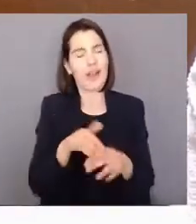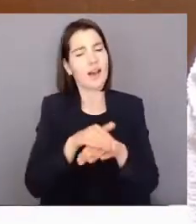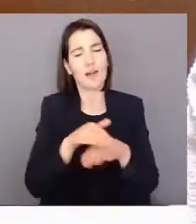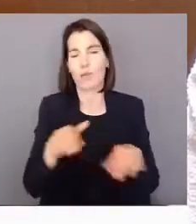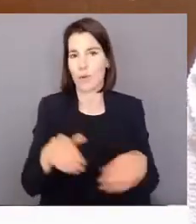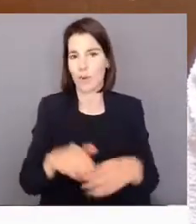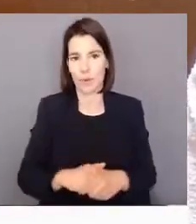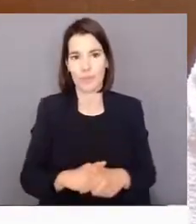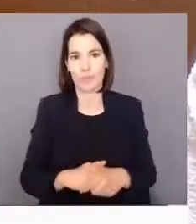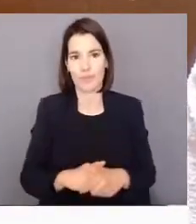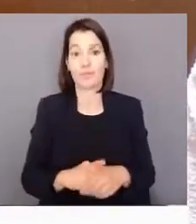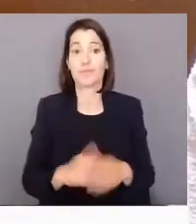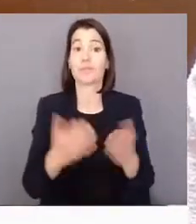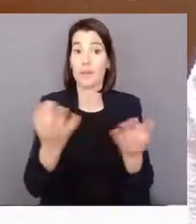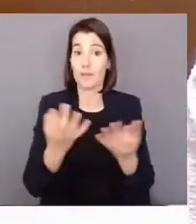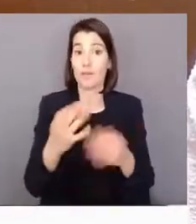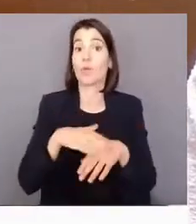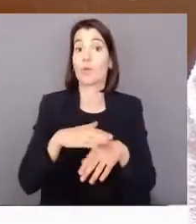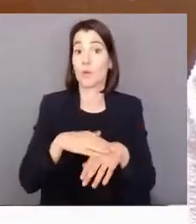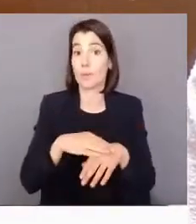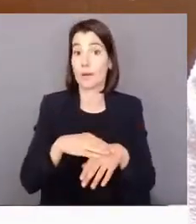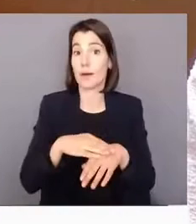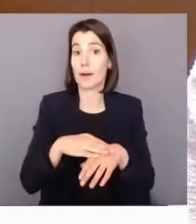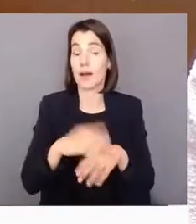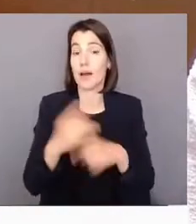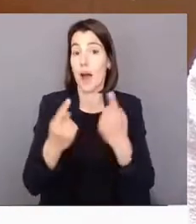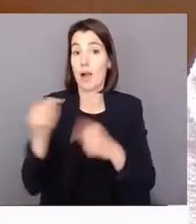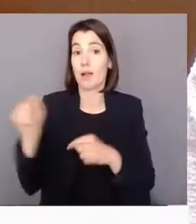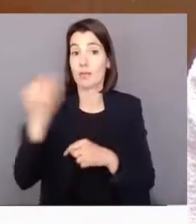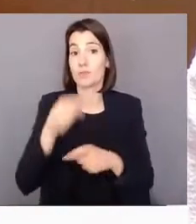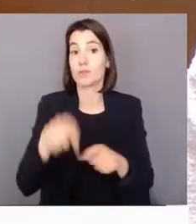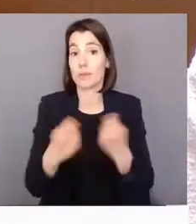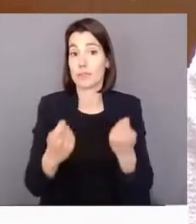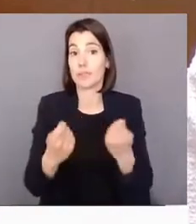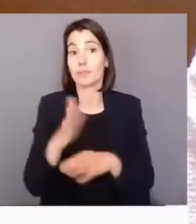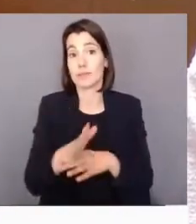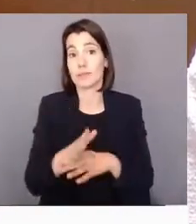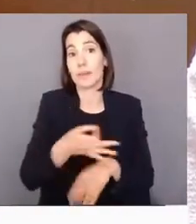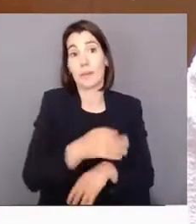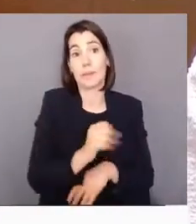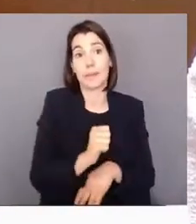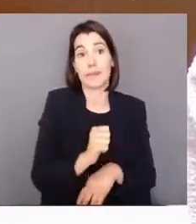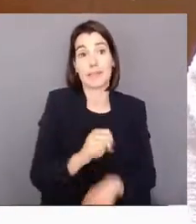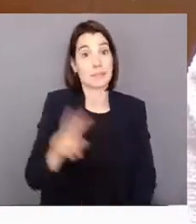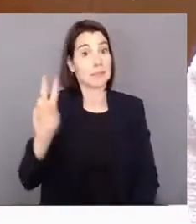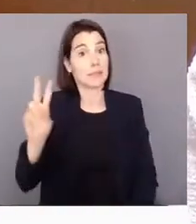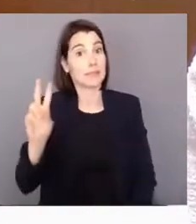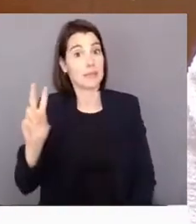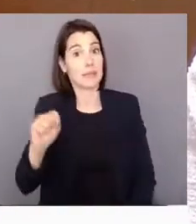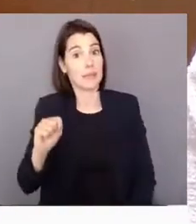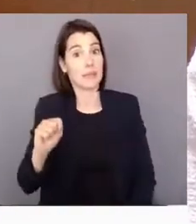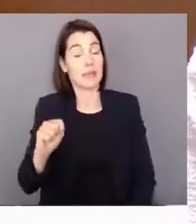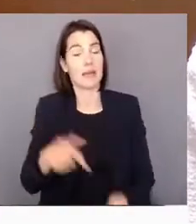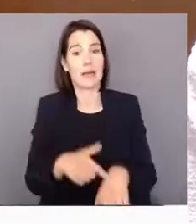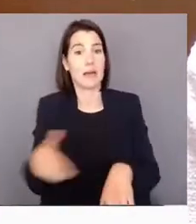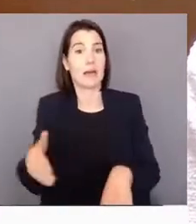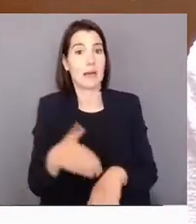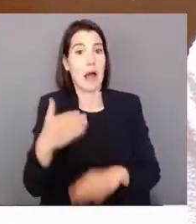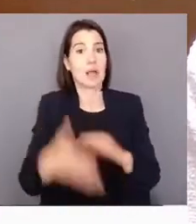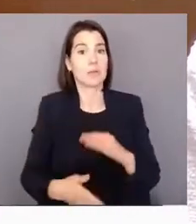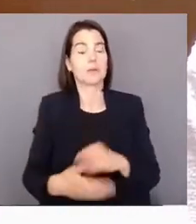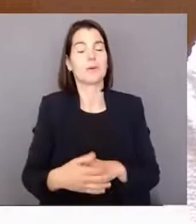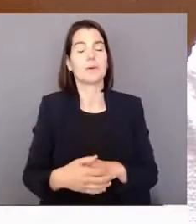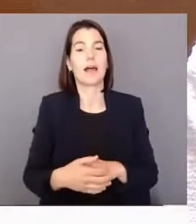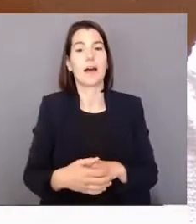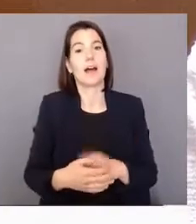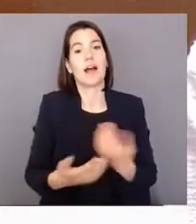Aliás, foi por culpa de alguns partidos, designadamente o PS e o PSD, que num determinado momento deixaram que alguém ocupasse